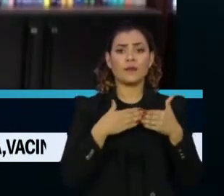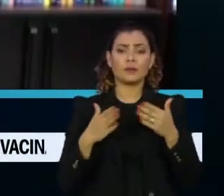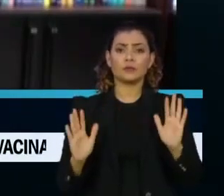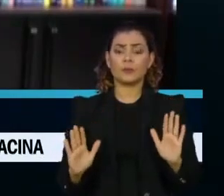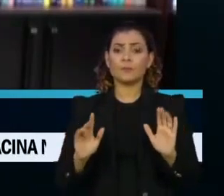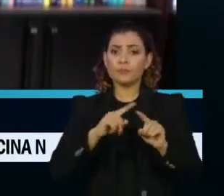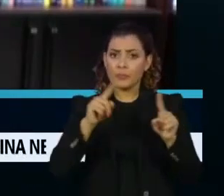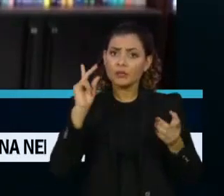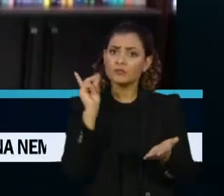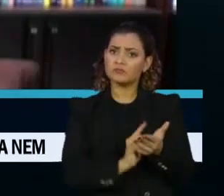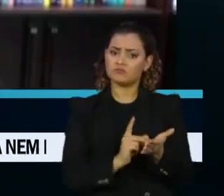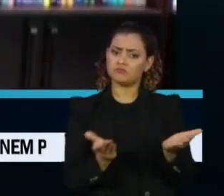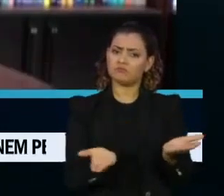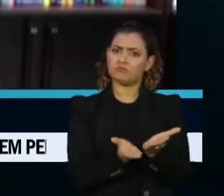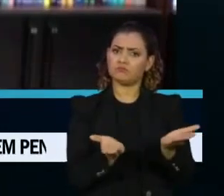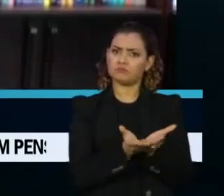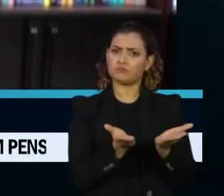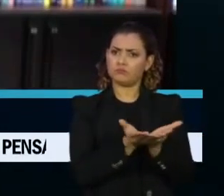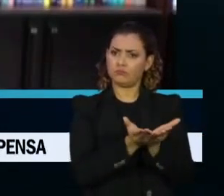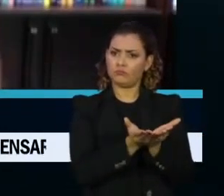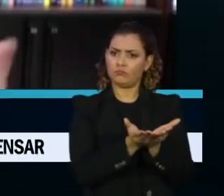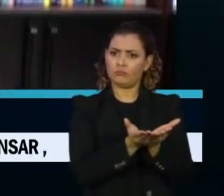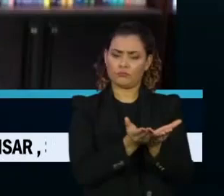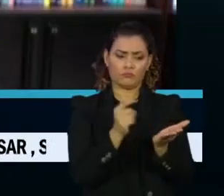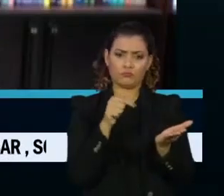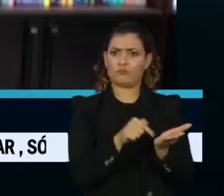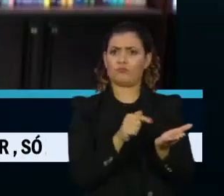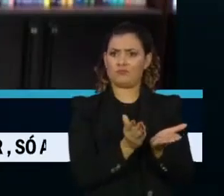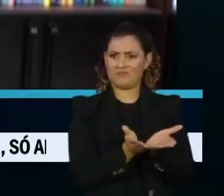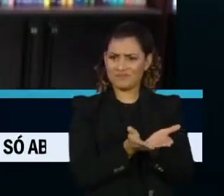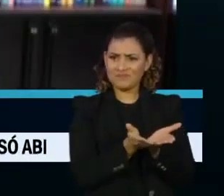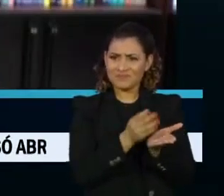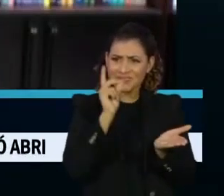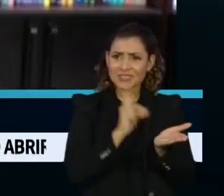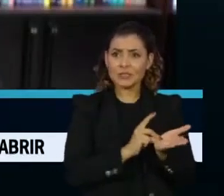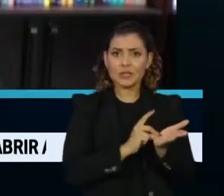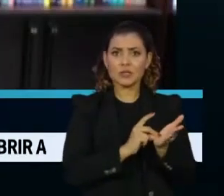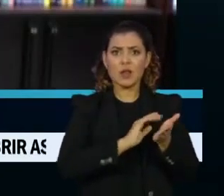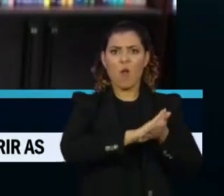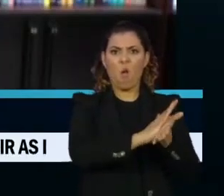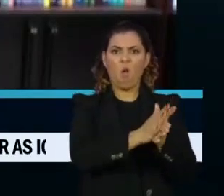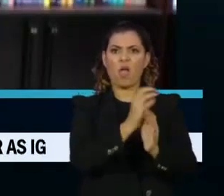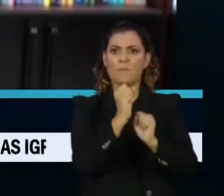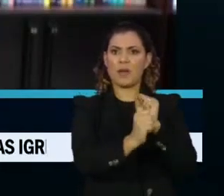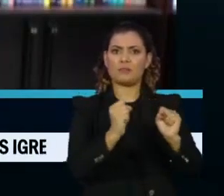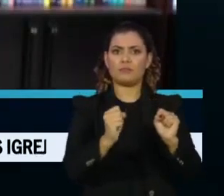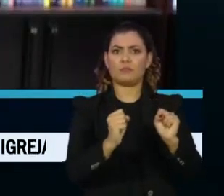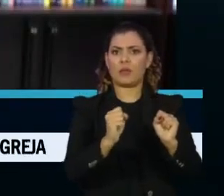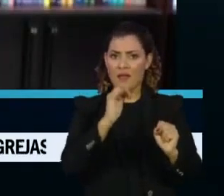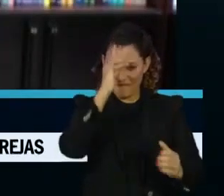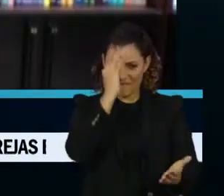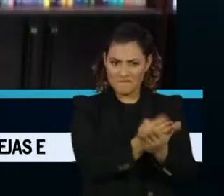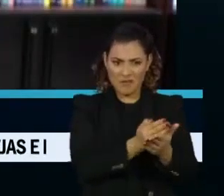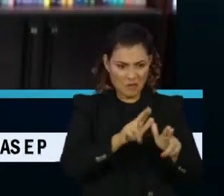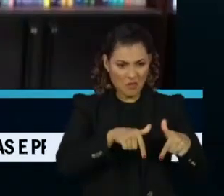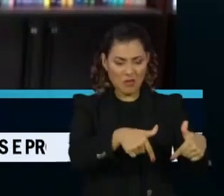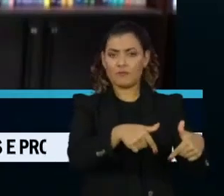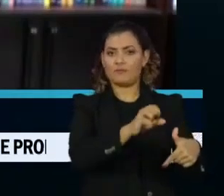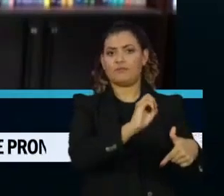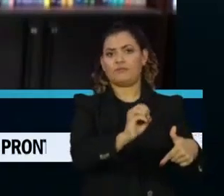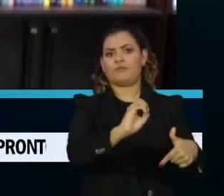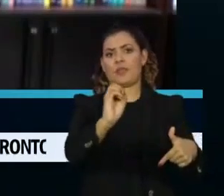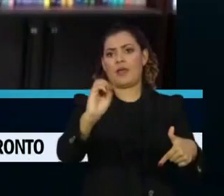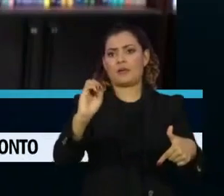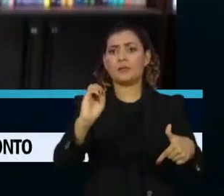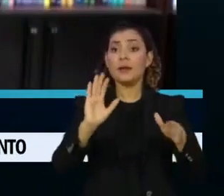cristãos não estão dispostos jamais a matar por sua fé, mas estão